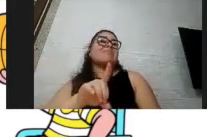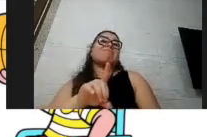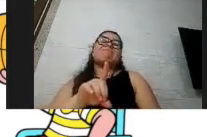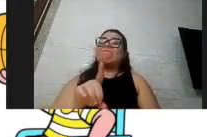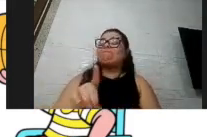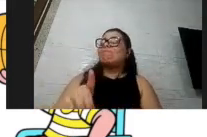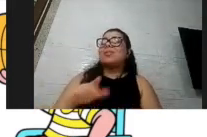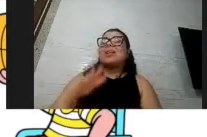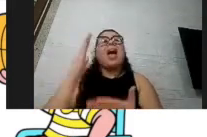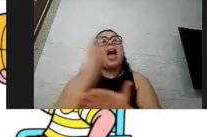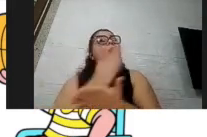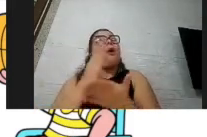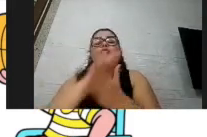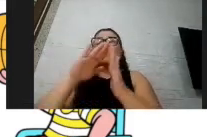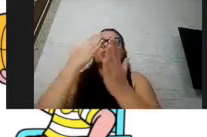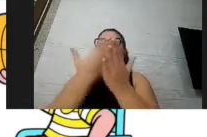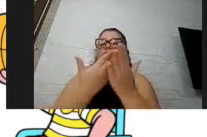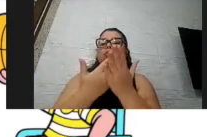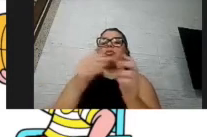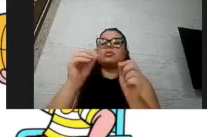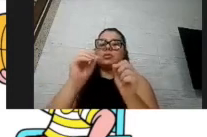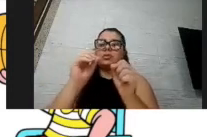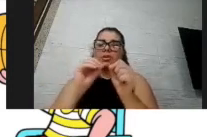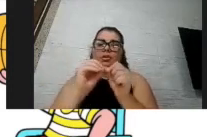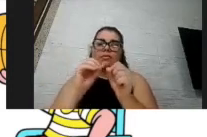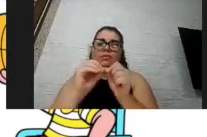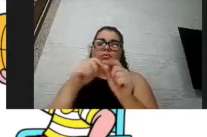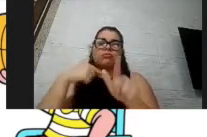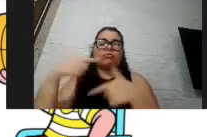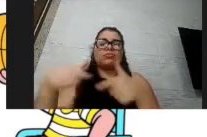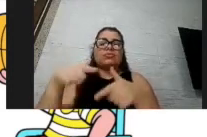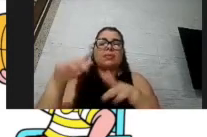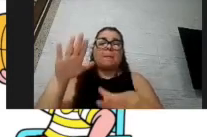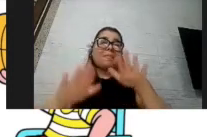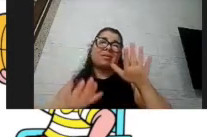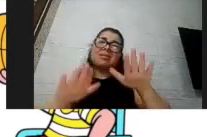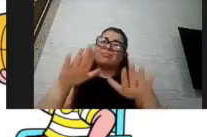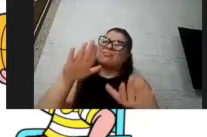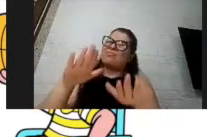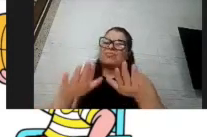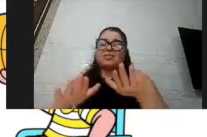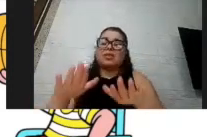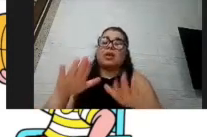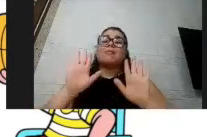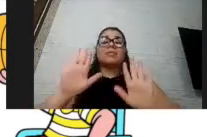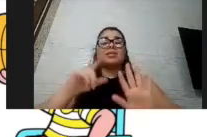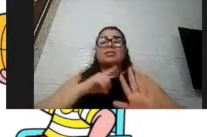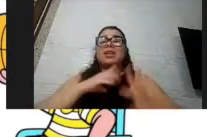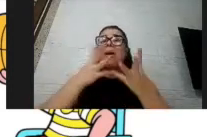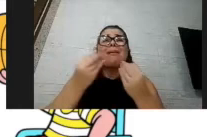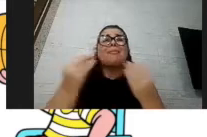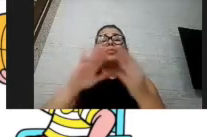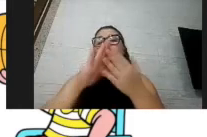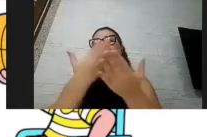algumas escolas têm feito um trabalho razoável, não posso dizer nem bom, mas muitas escolas não têm feito esse trabalho,